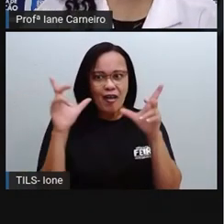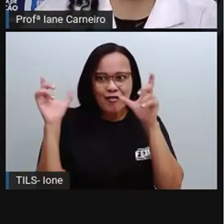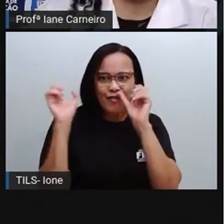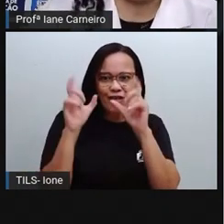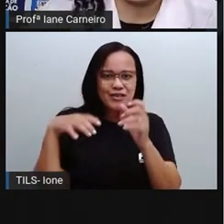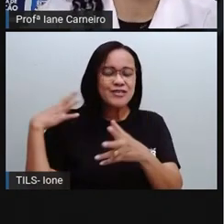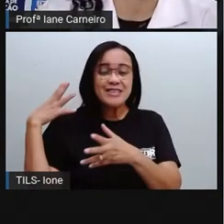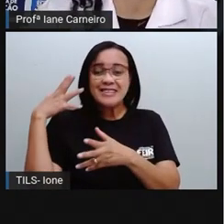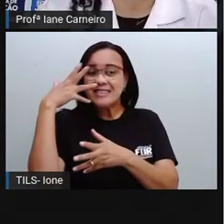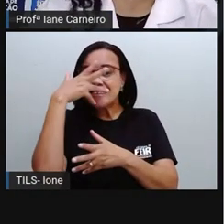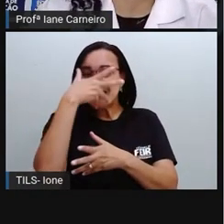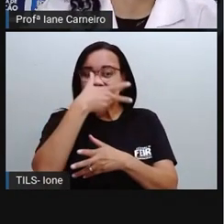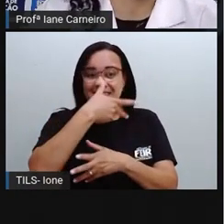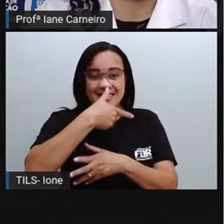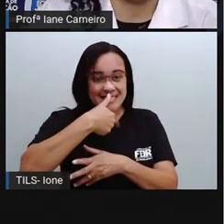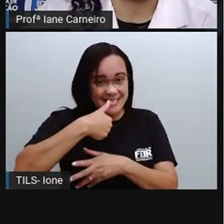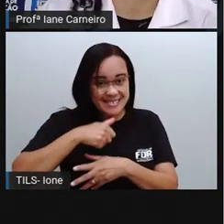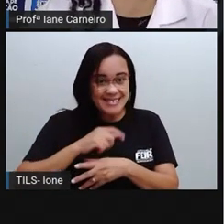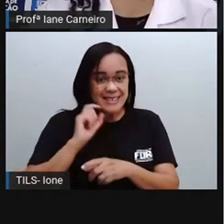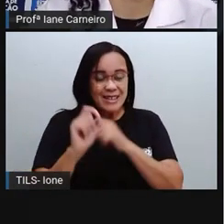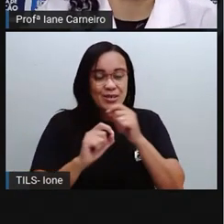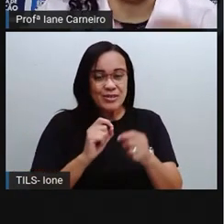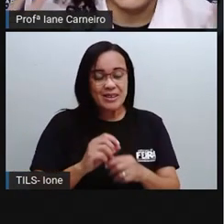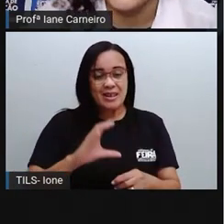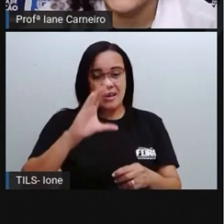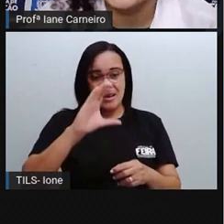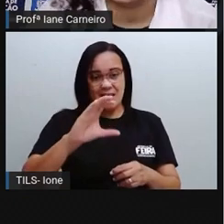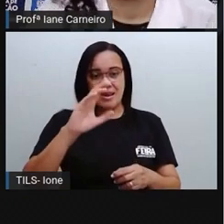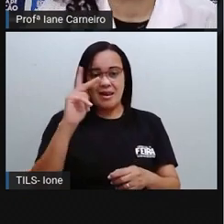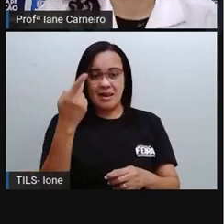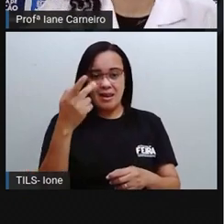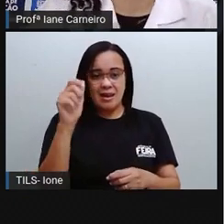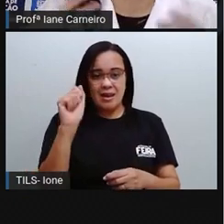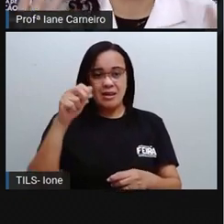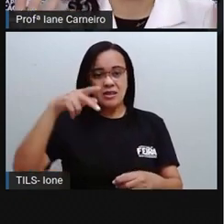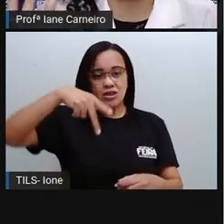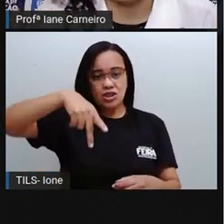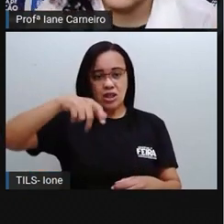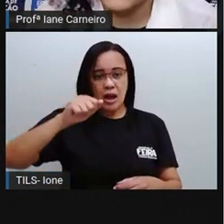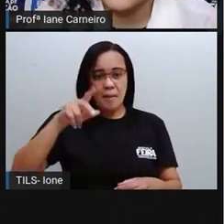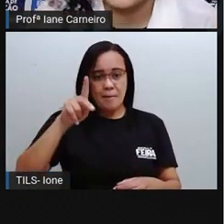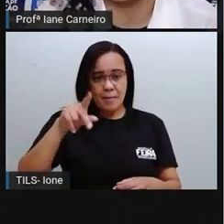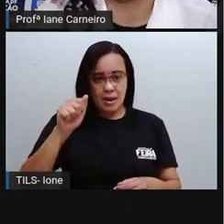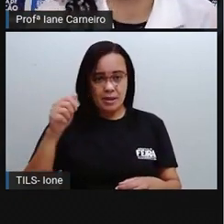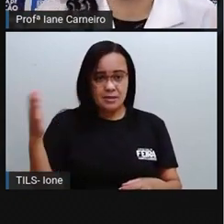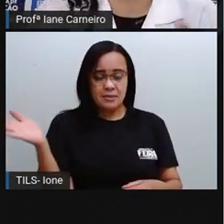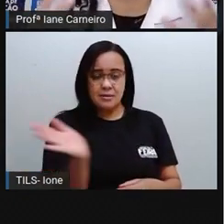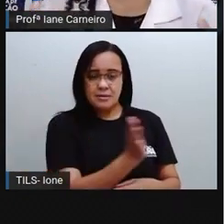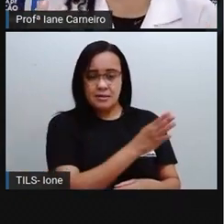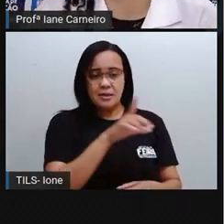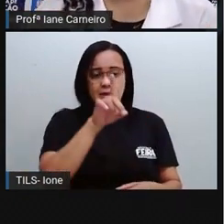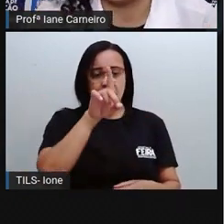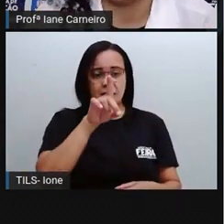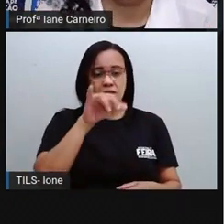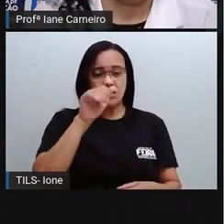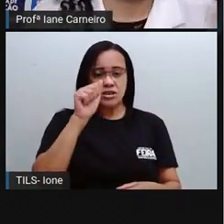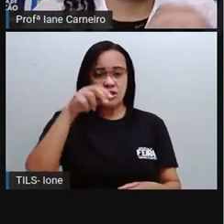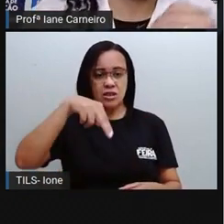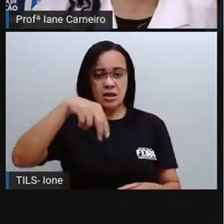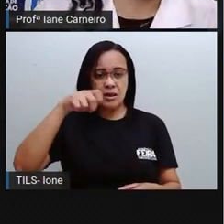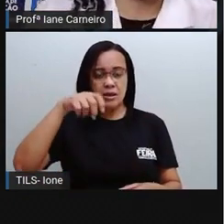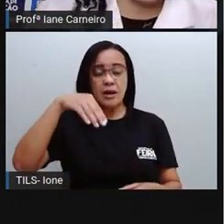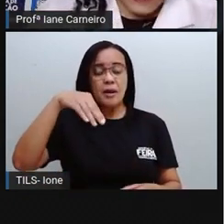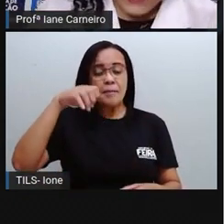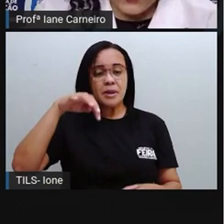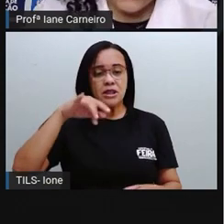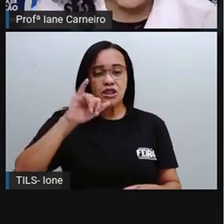né? E aí, na Chapada, a gente vê áreas como essa aqui, muito verdes, né? Tem um clima bem fresco em algumas épocas do ano. Mas